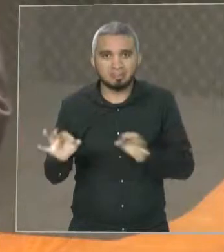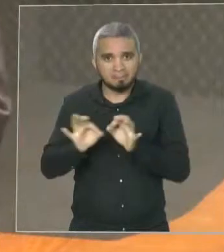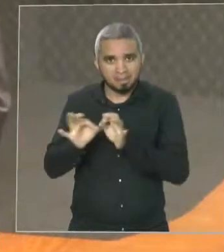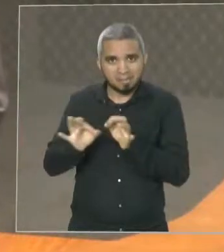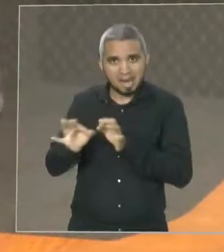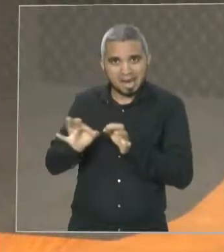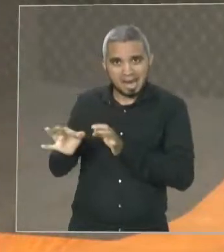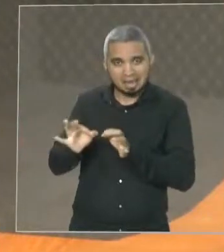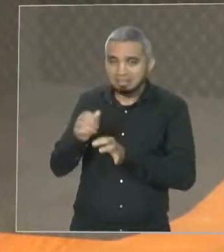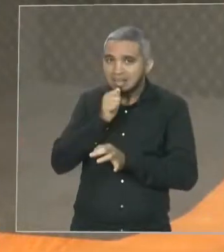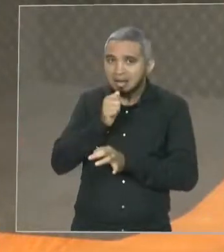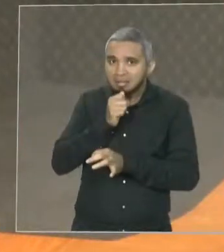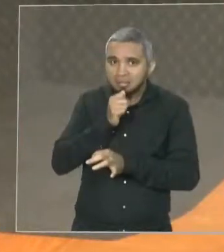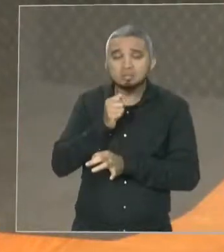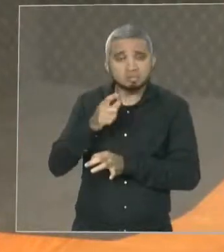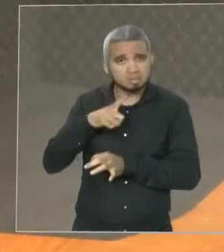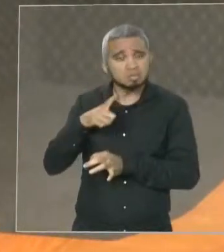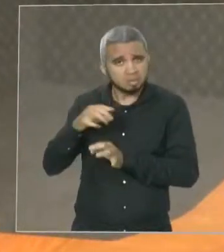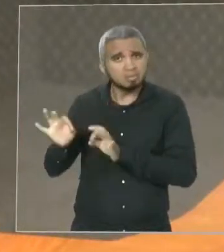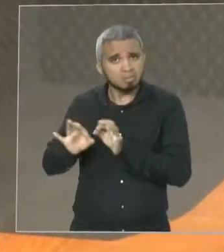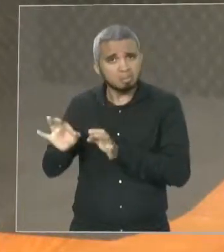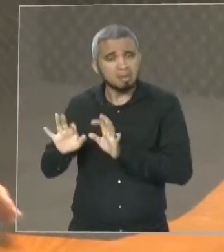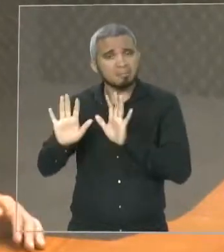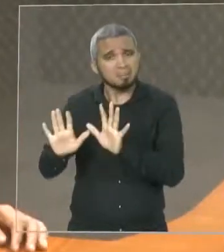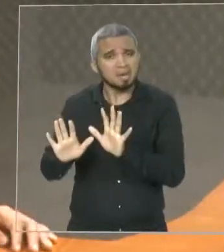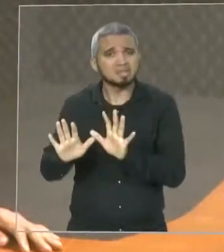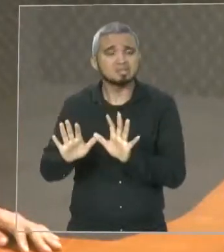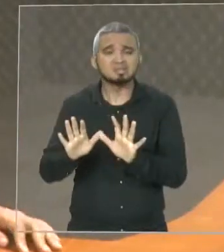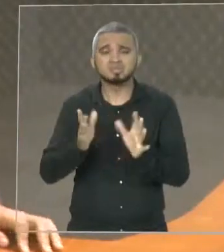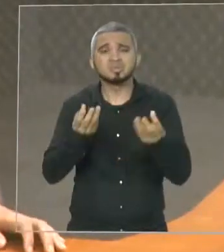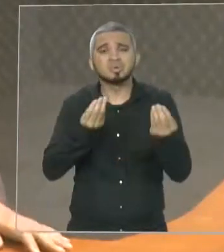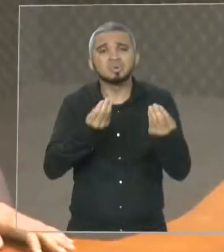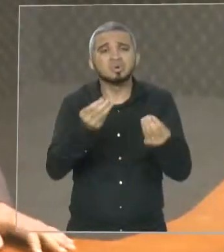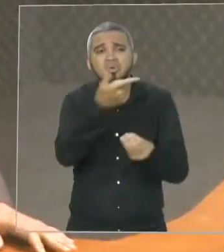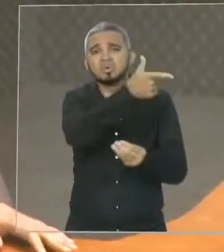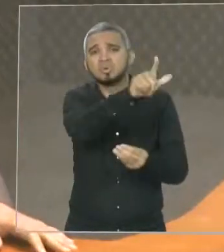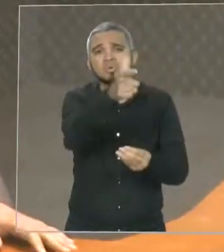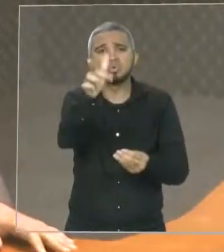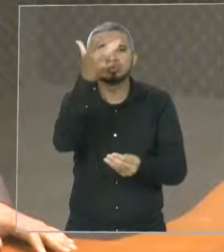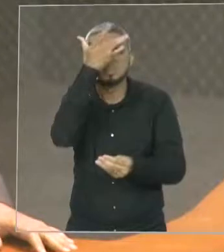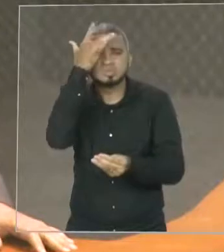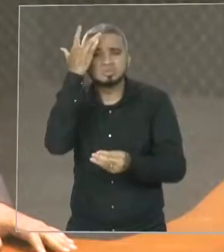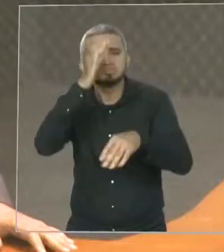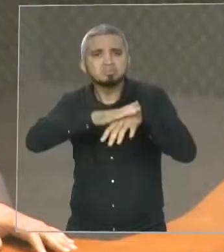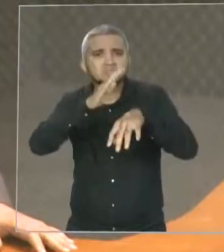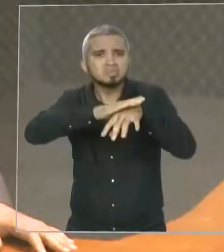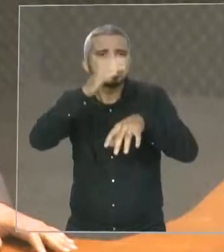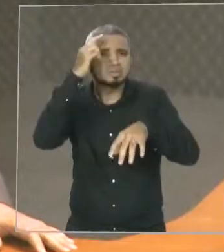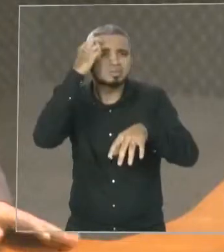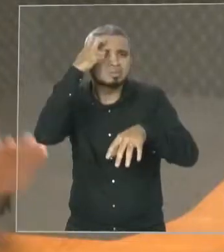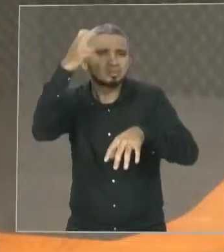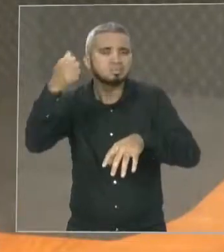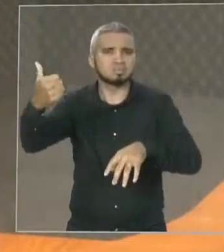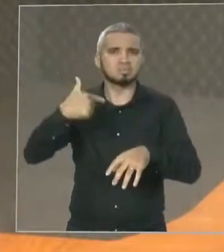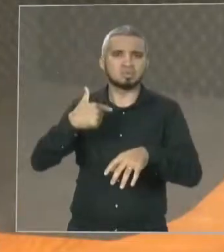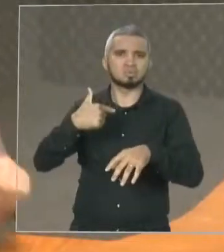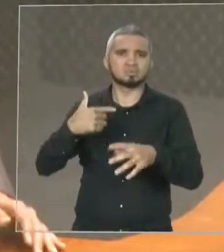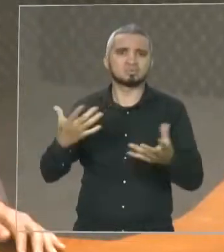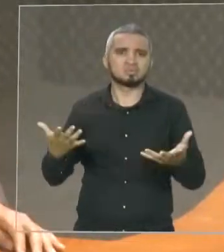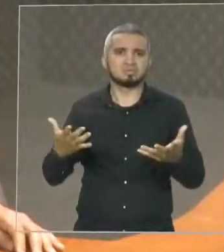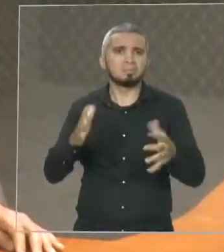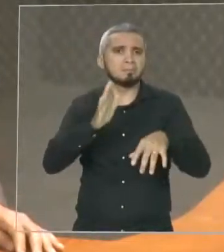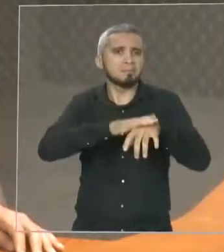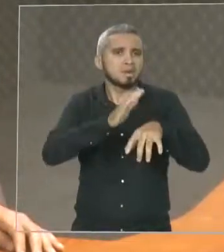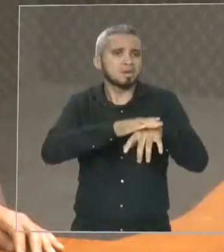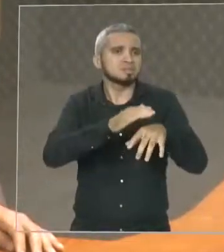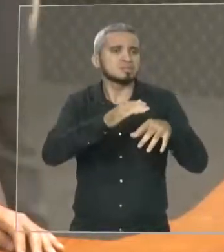mas porque não tem a mesma condição de competir com os demais concorrentes. Essa é a situação que